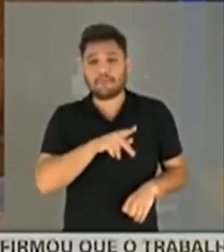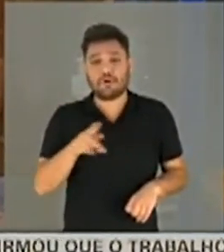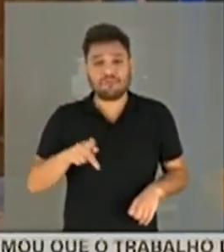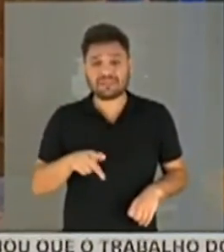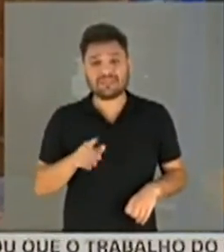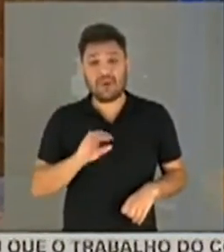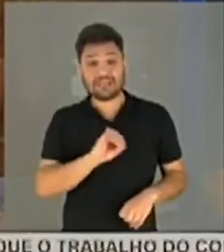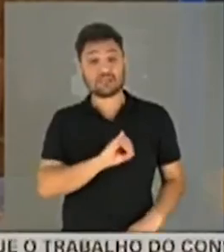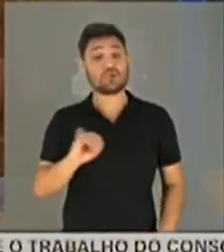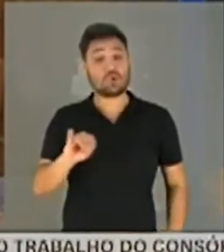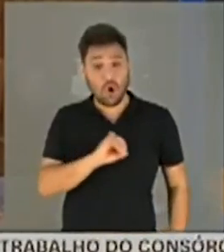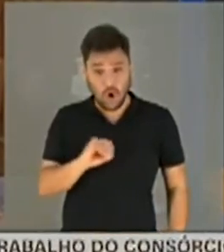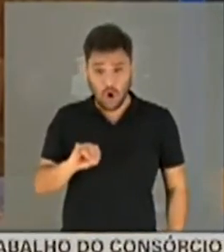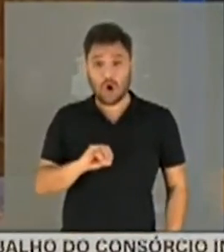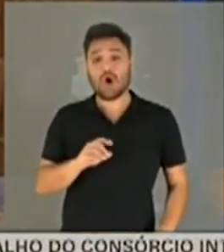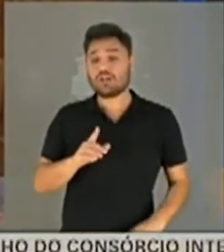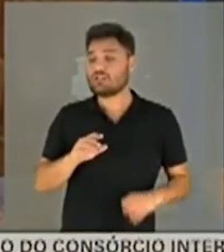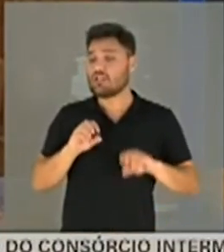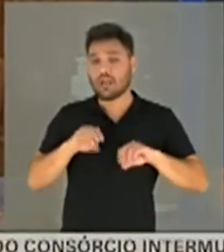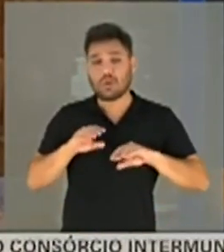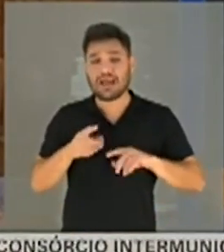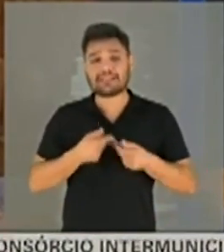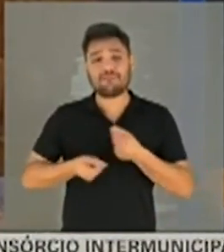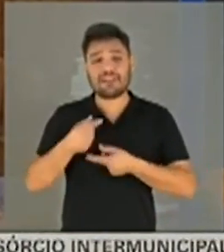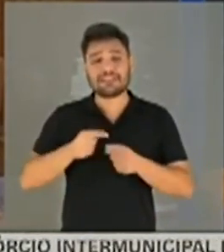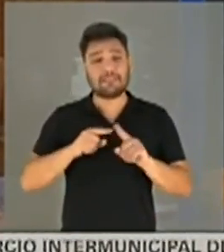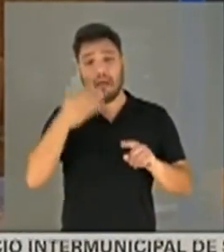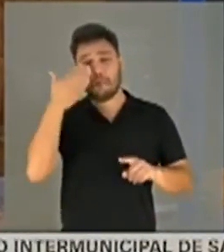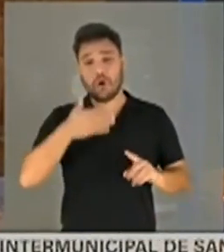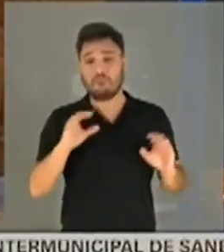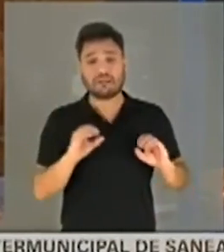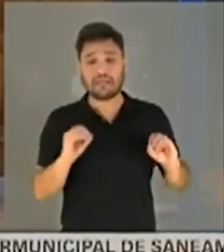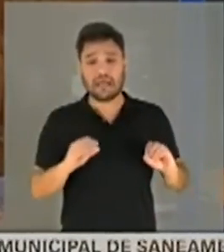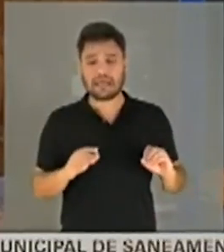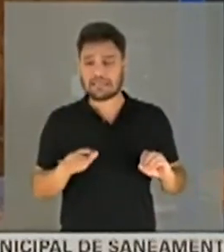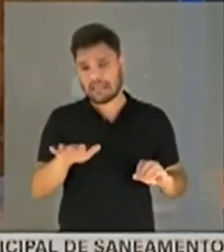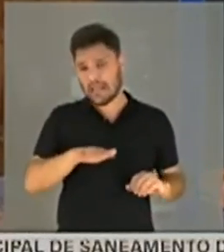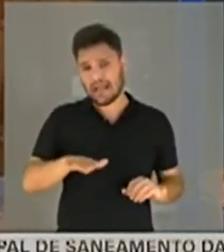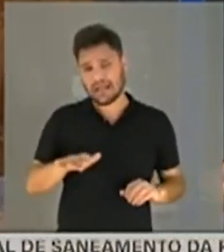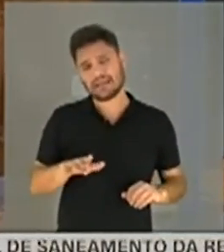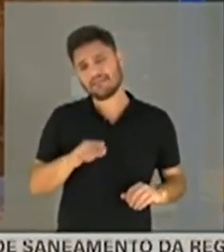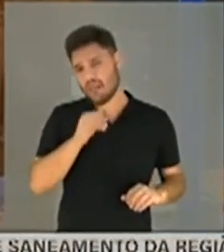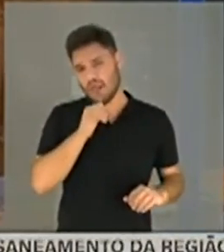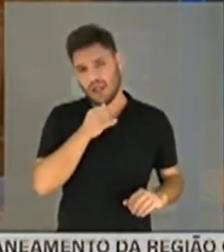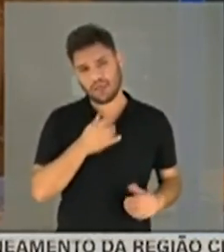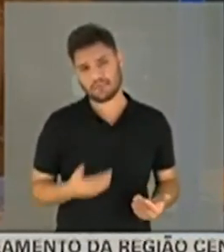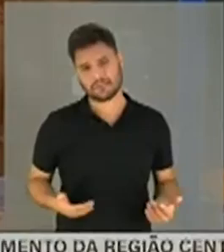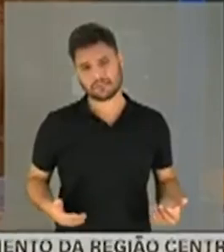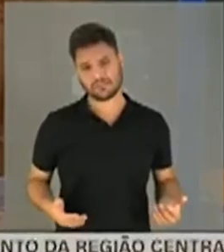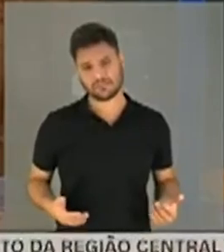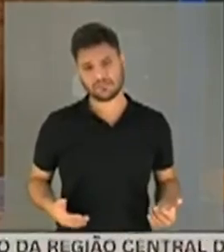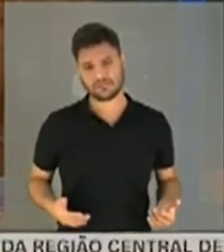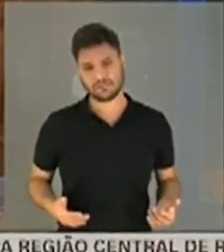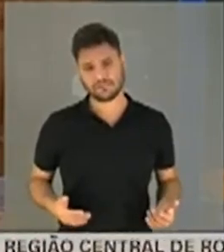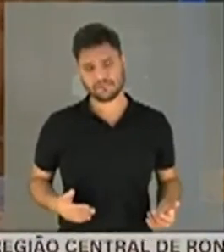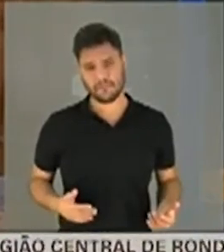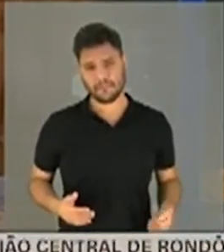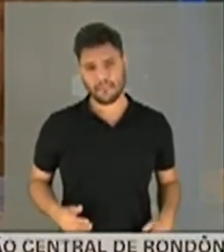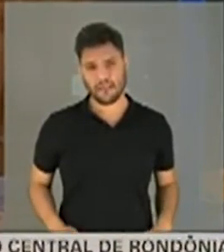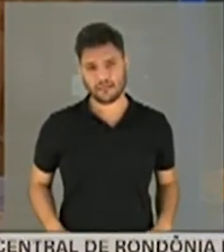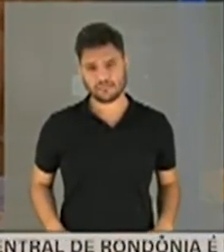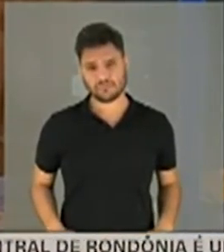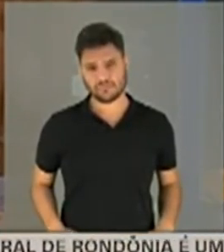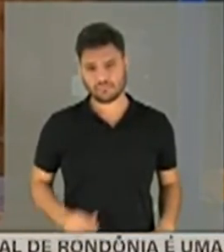sem nenhum tipo de prova dessa atividade. Por favor, eu lamento muito, senhor presidente, lamento muito